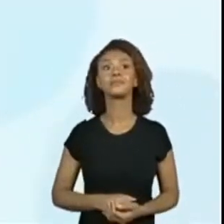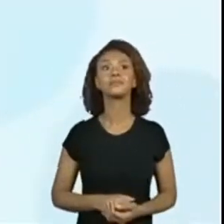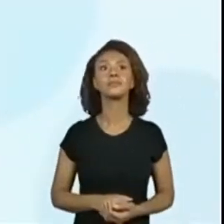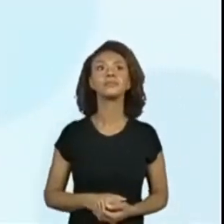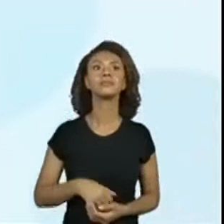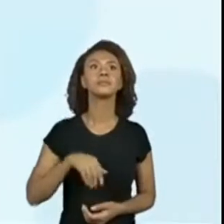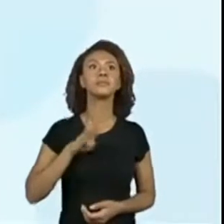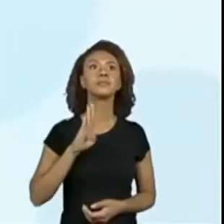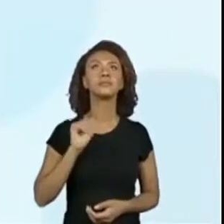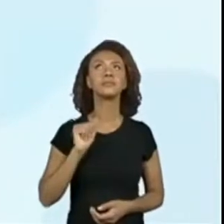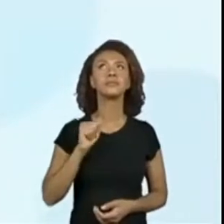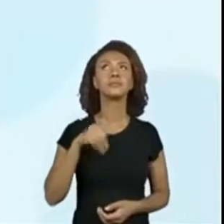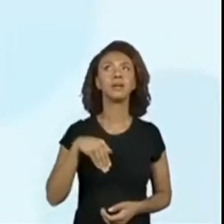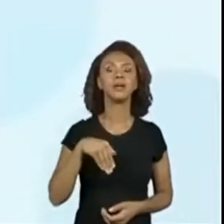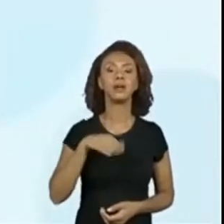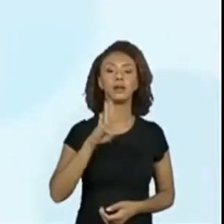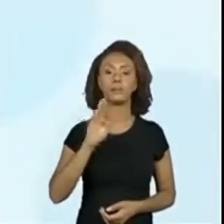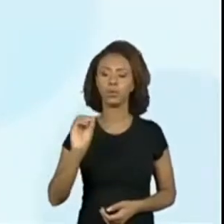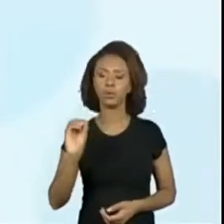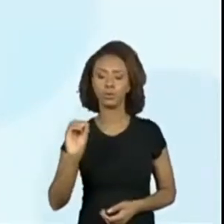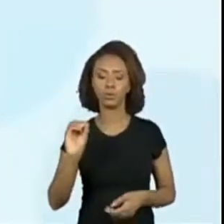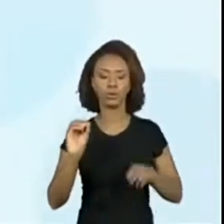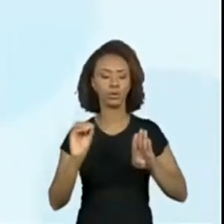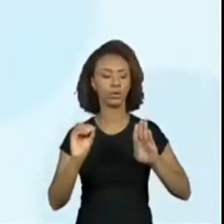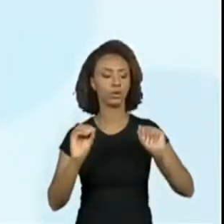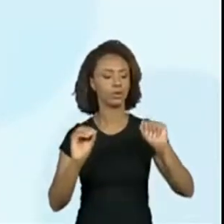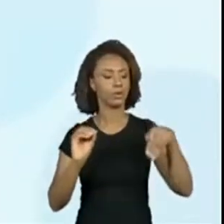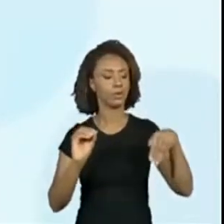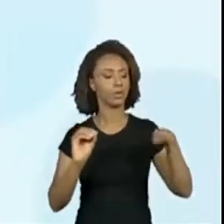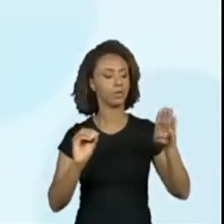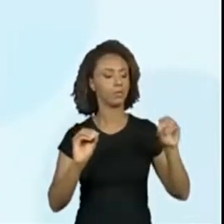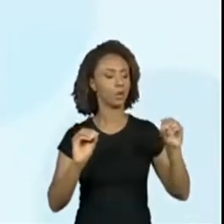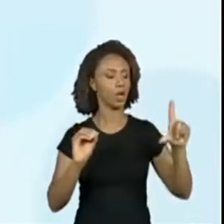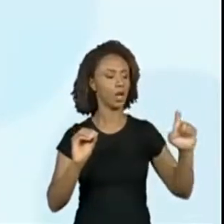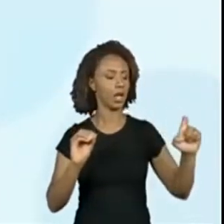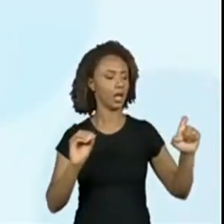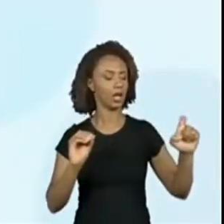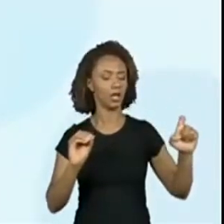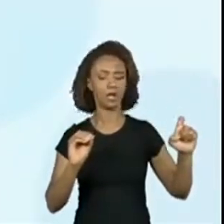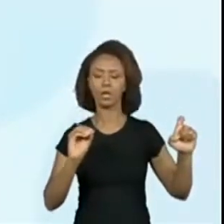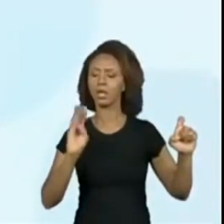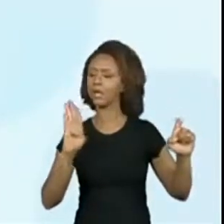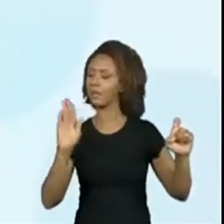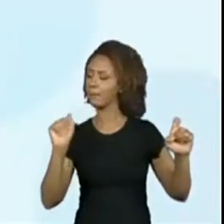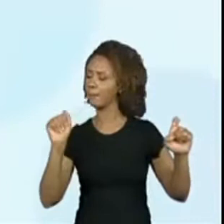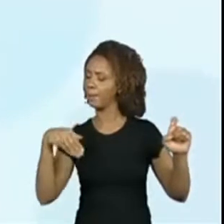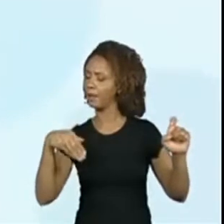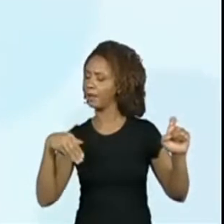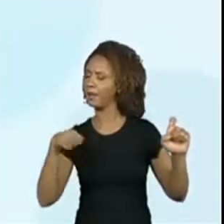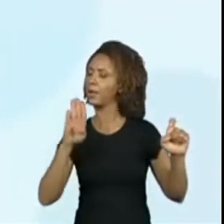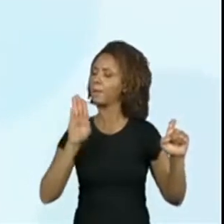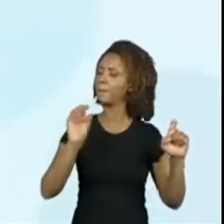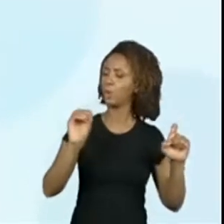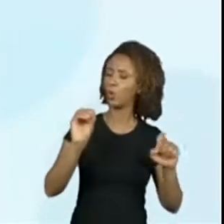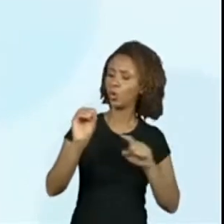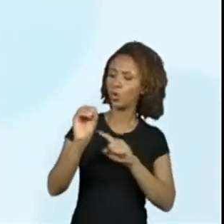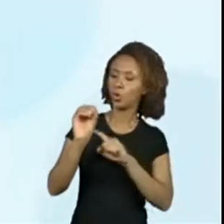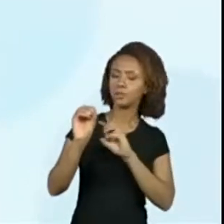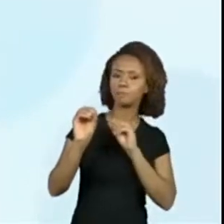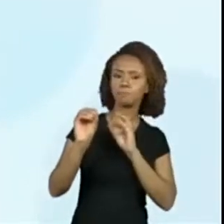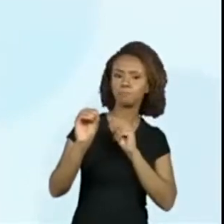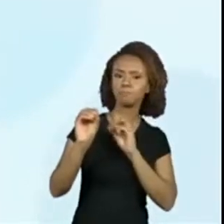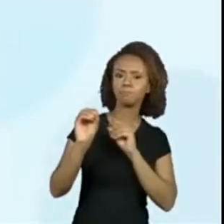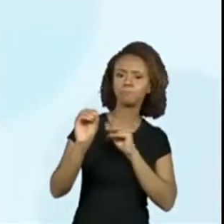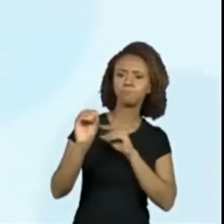Bambolê. Bambolê. Eu observando a escrita de bambu, será que quais letras eu preciso para descobrir